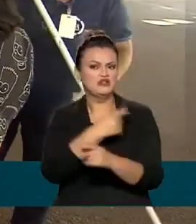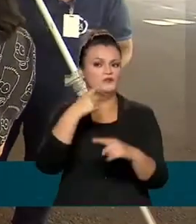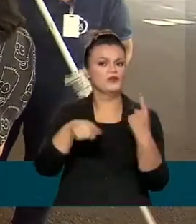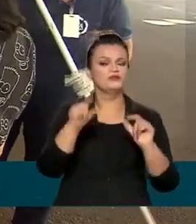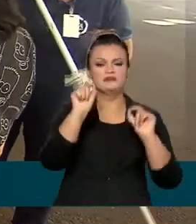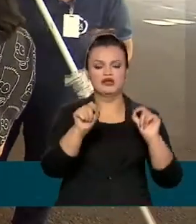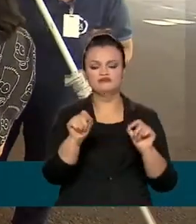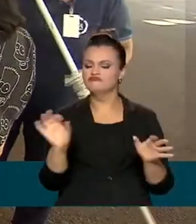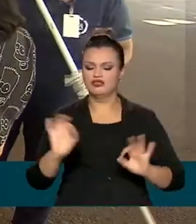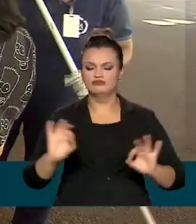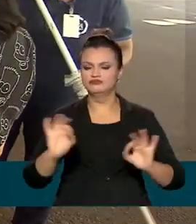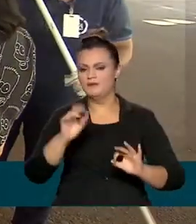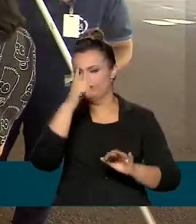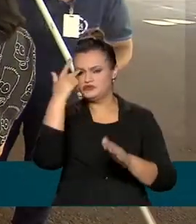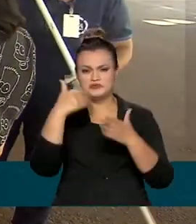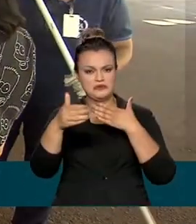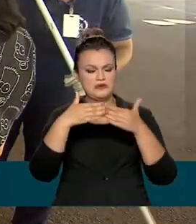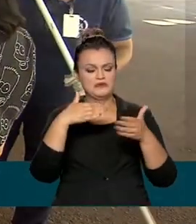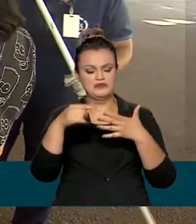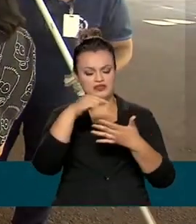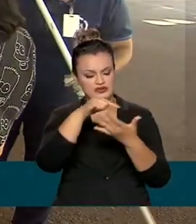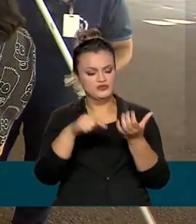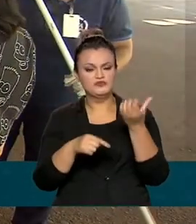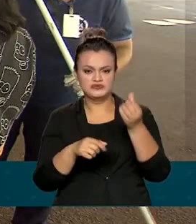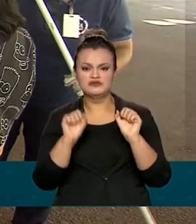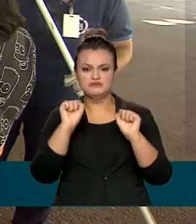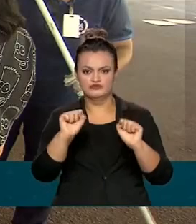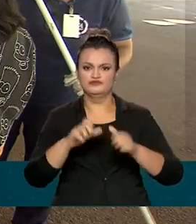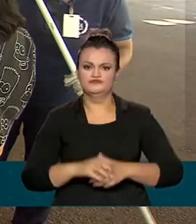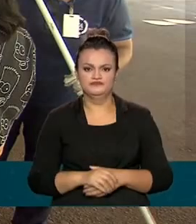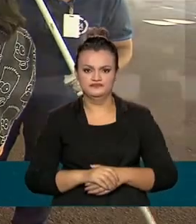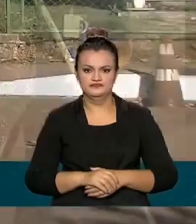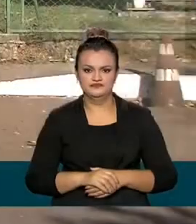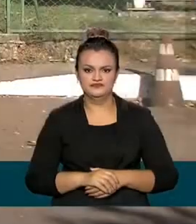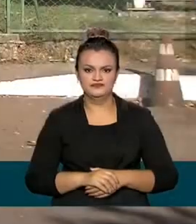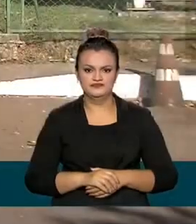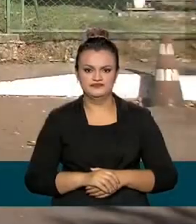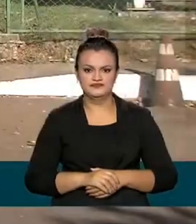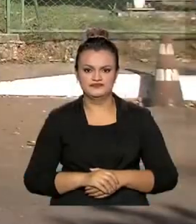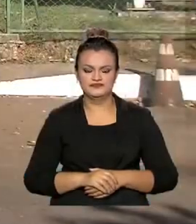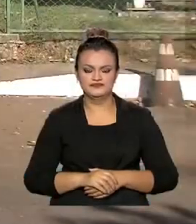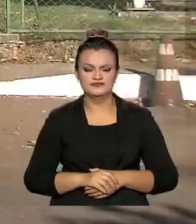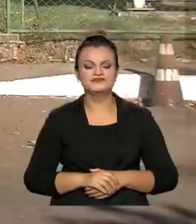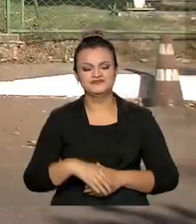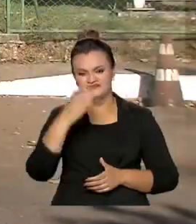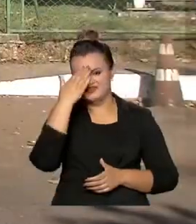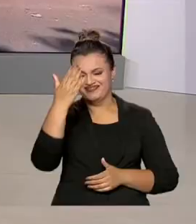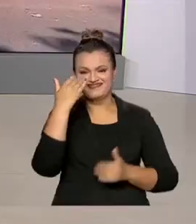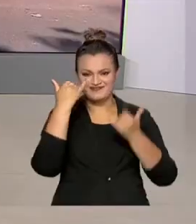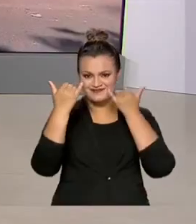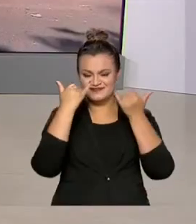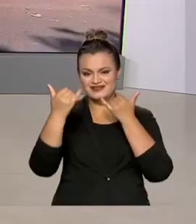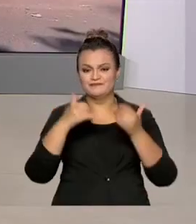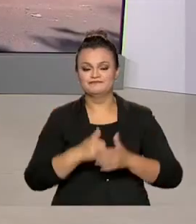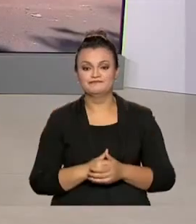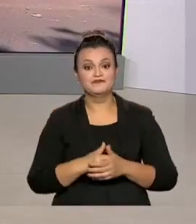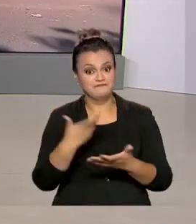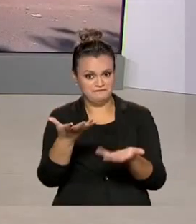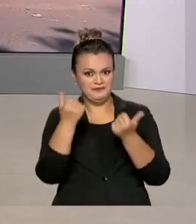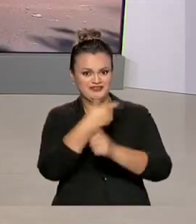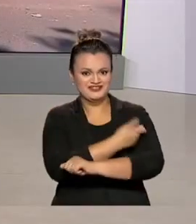simultaneamente as vacinas da gripe e também contra o sarampo. Natália, com você. Obrigada, Glauco, pelas informações. Vamos vacinar então,